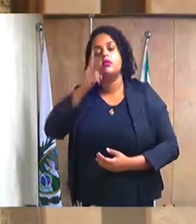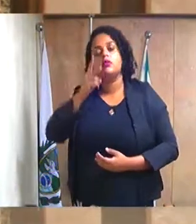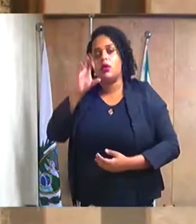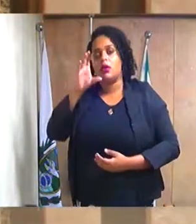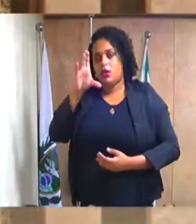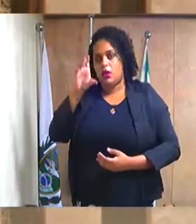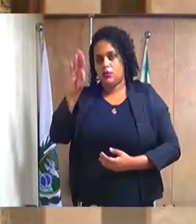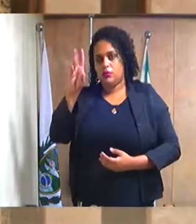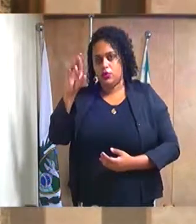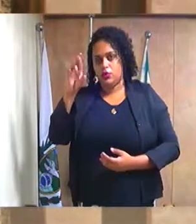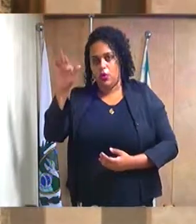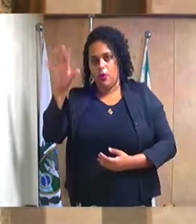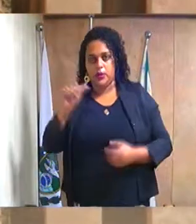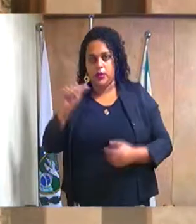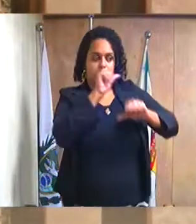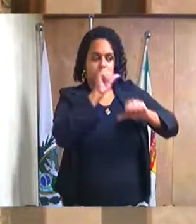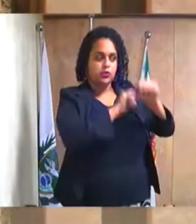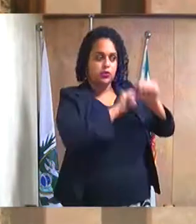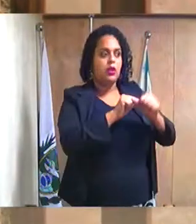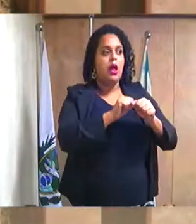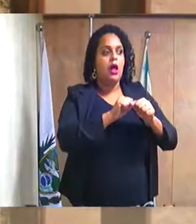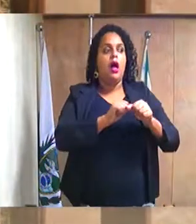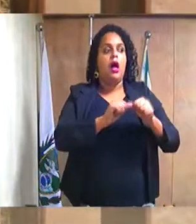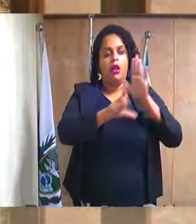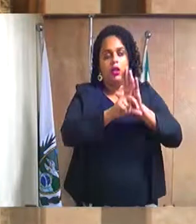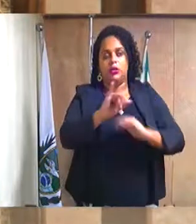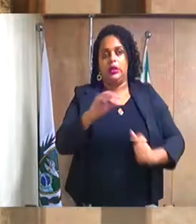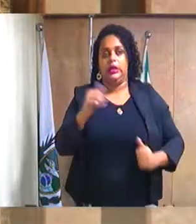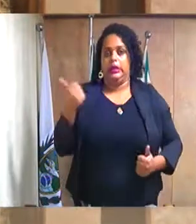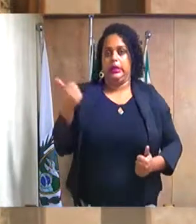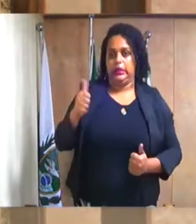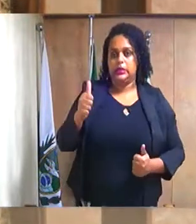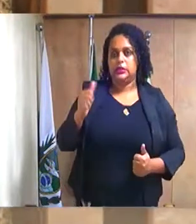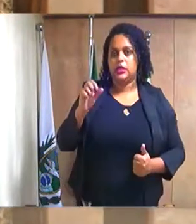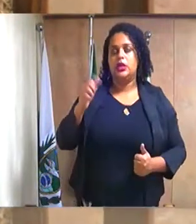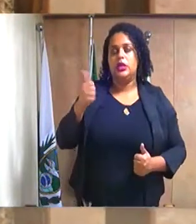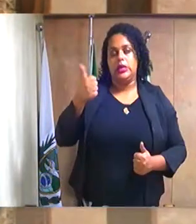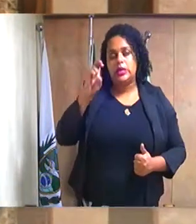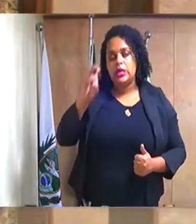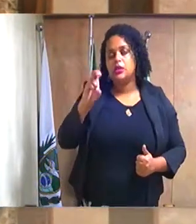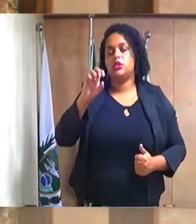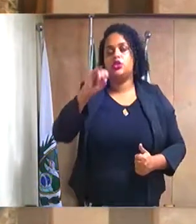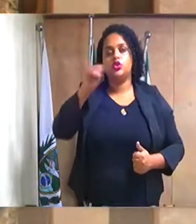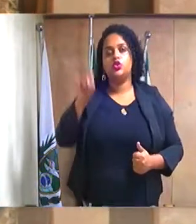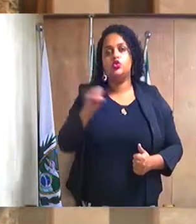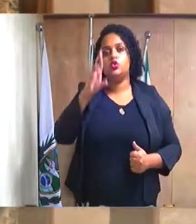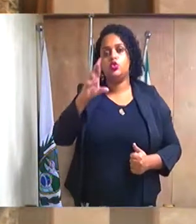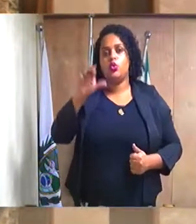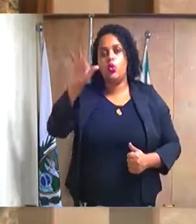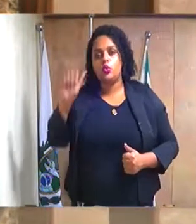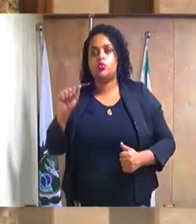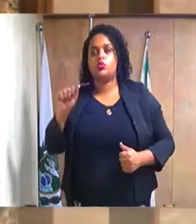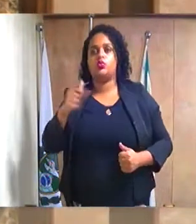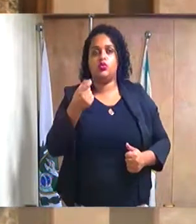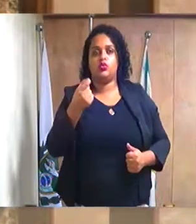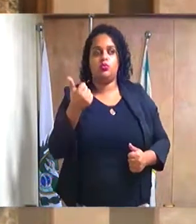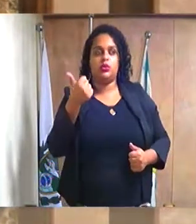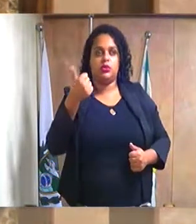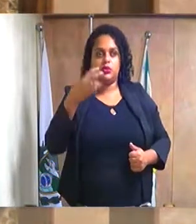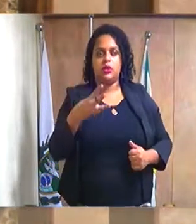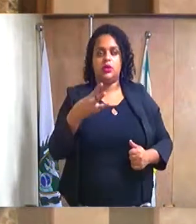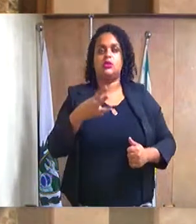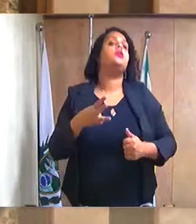Tomás, alterando a Lei nº 2.541, de 15 de julho de 2013, que dispõe sobre a obrigatoriedade de contração de